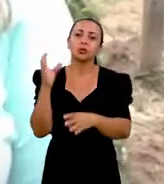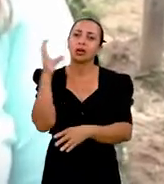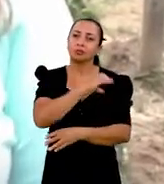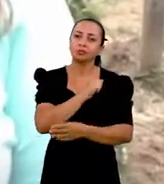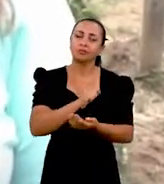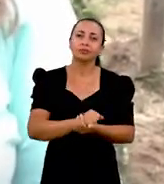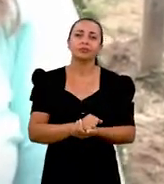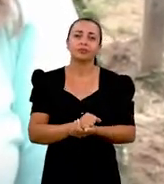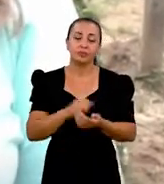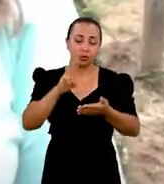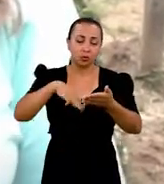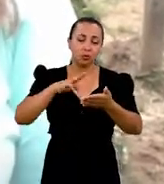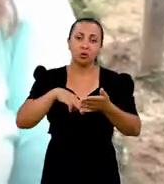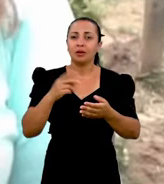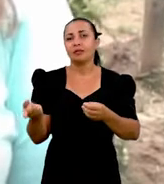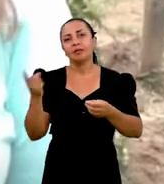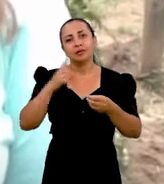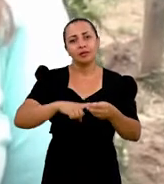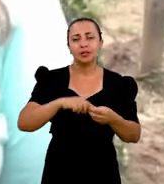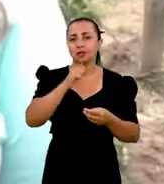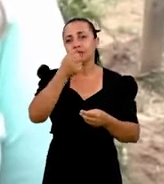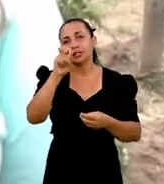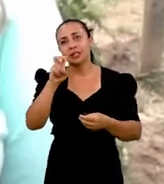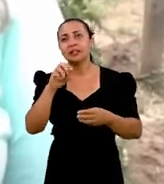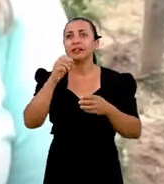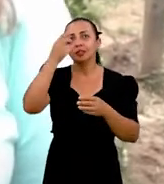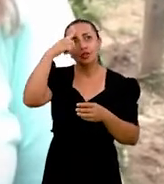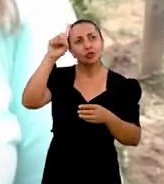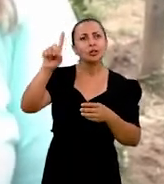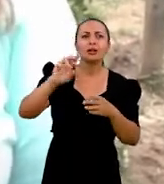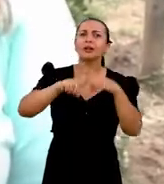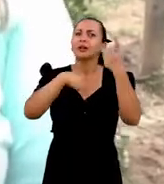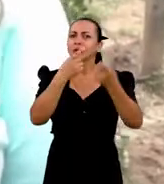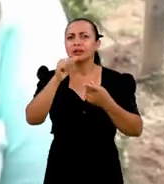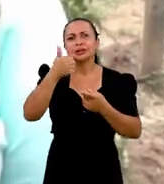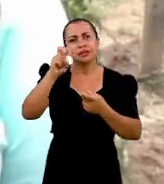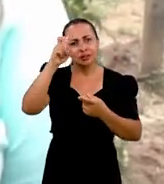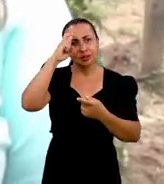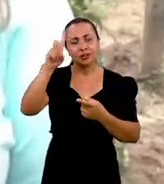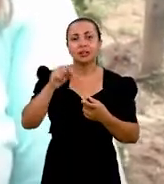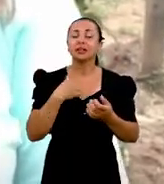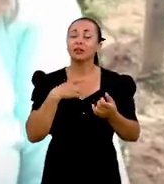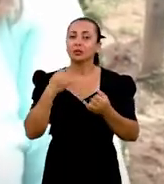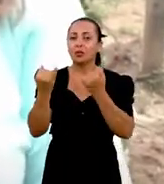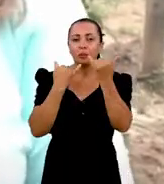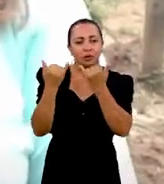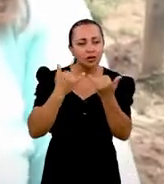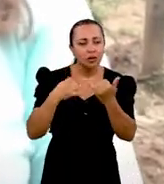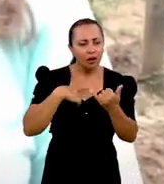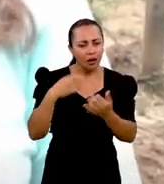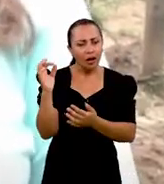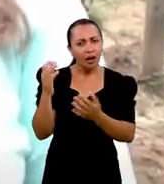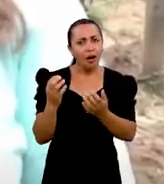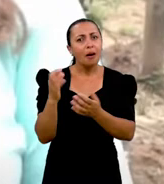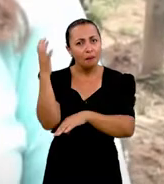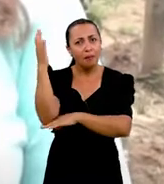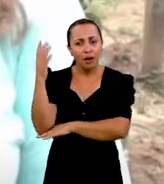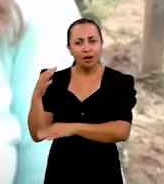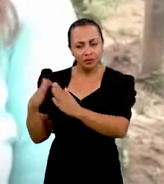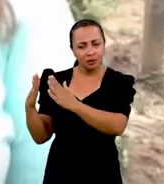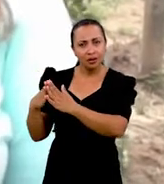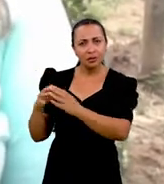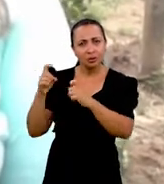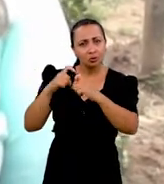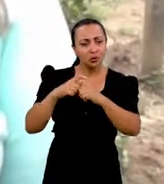algum atendimento. Esses médicos geralmente vêm de 15 em 15 dias. E quando eu tenho a informação, que eu tenho uma planta medicinal em casa, eu posso fazer